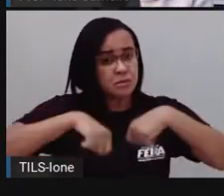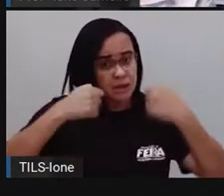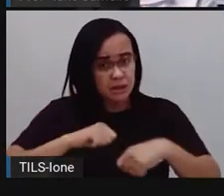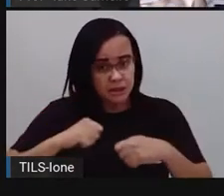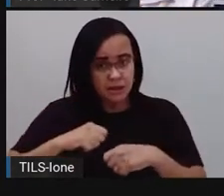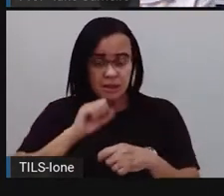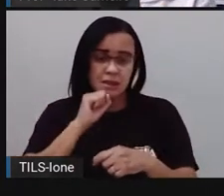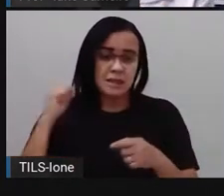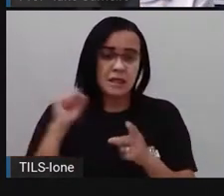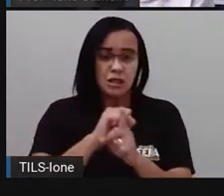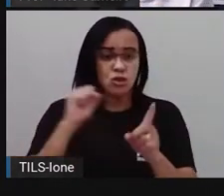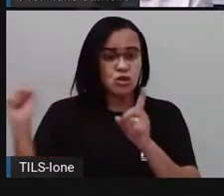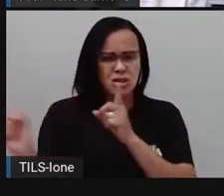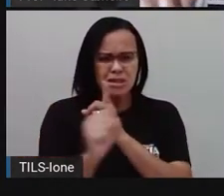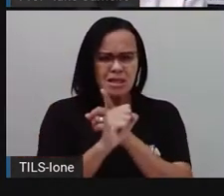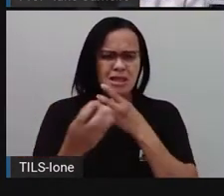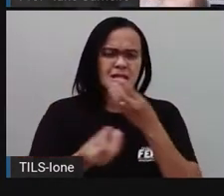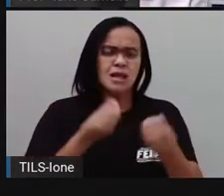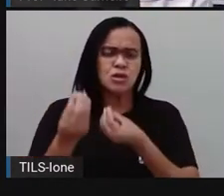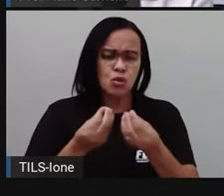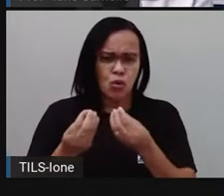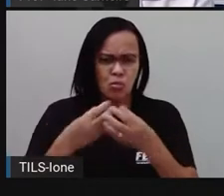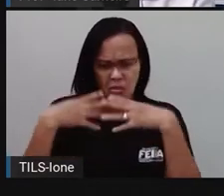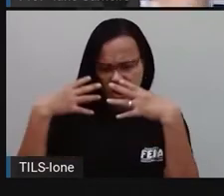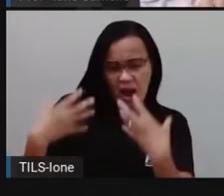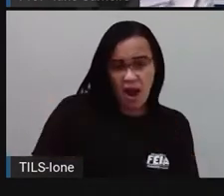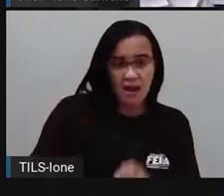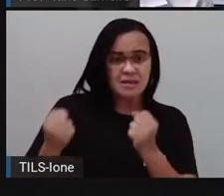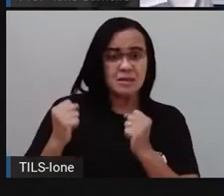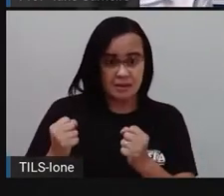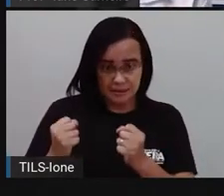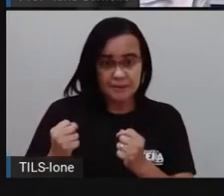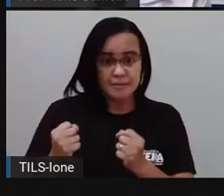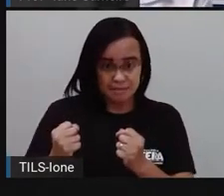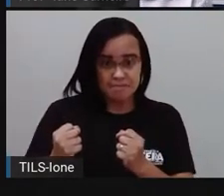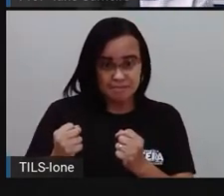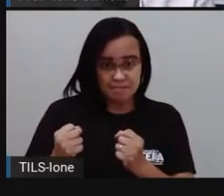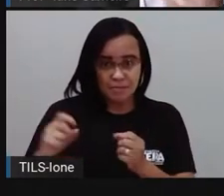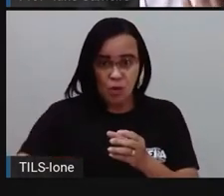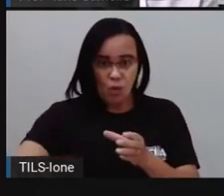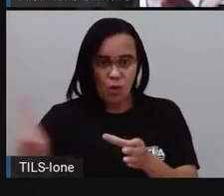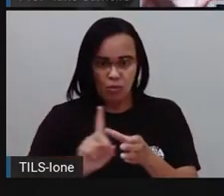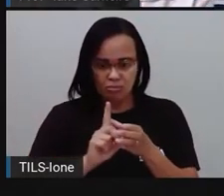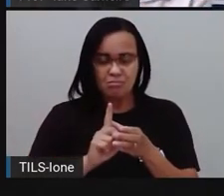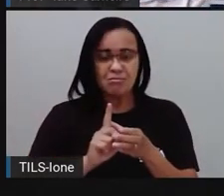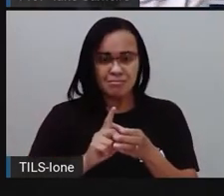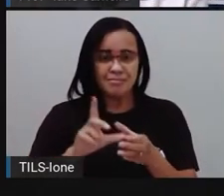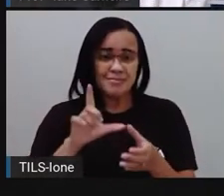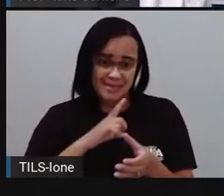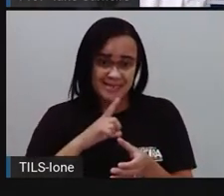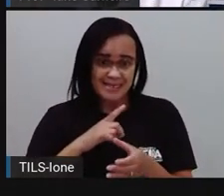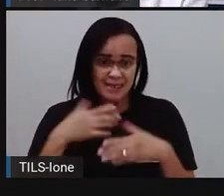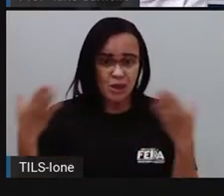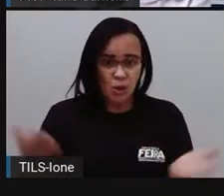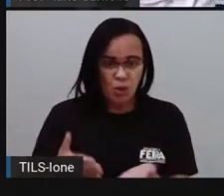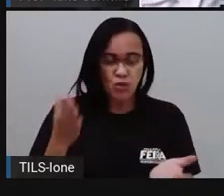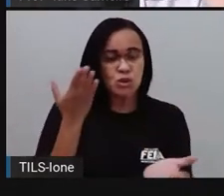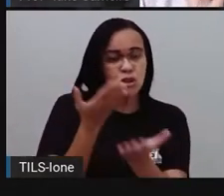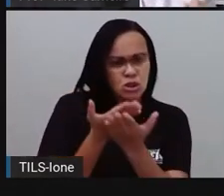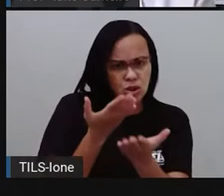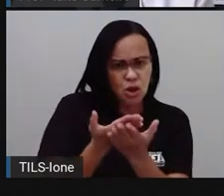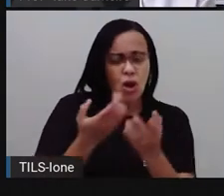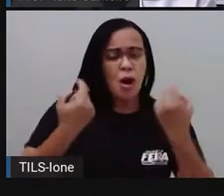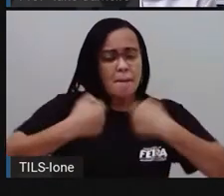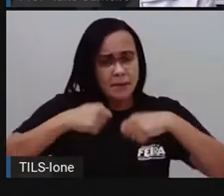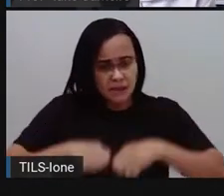aceite as diferenças, aceite que nós, seres humanos, somos diversos, né? Então, hoje em dia, as escolas têm a rampa de